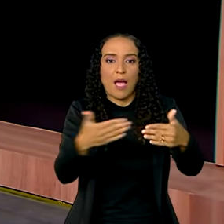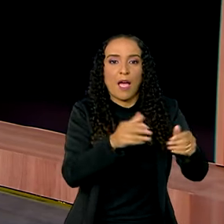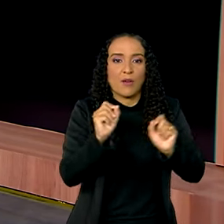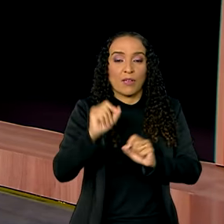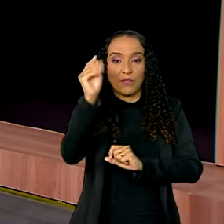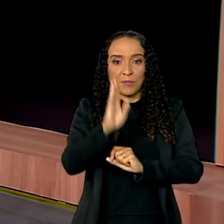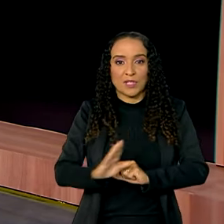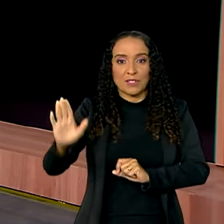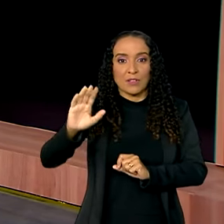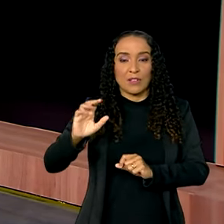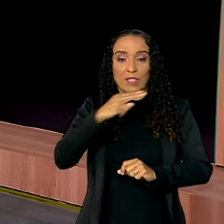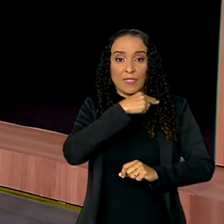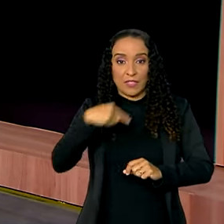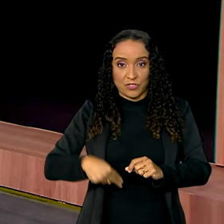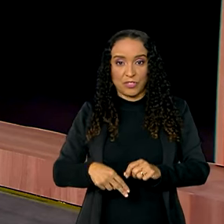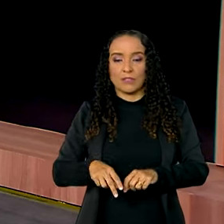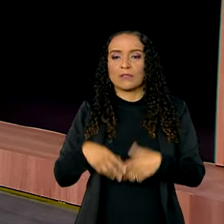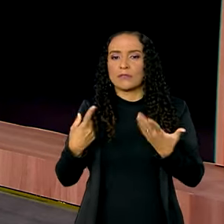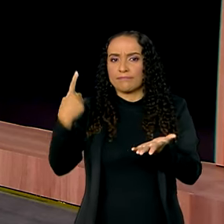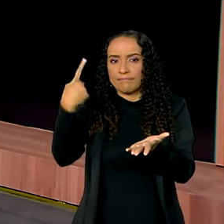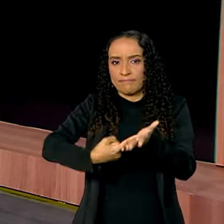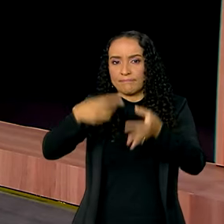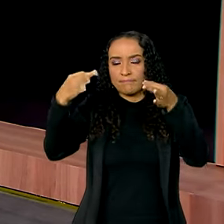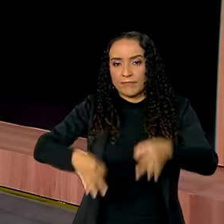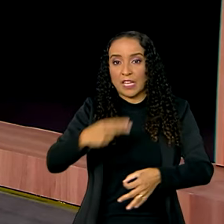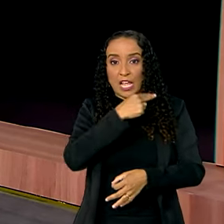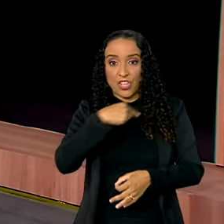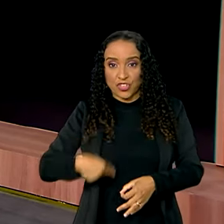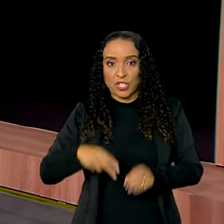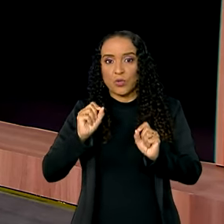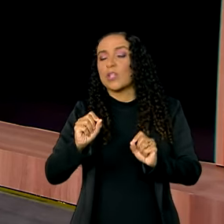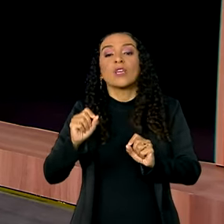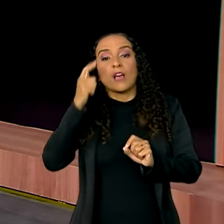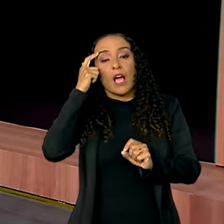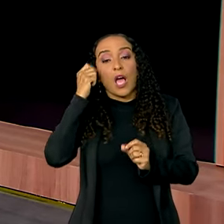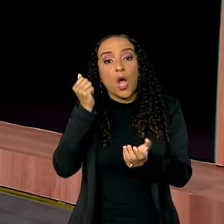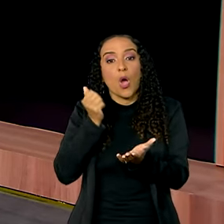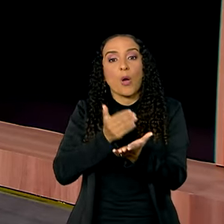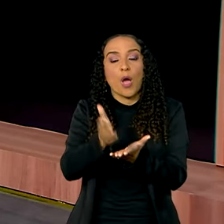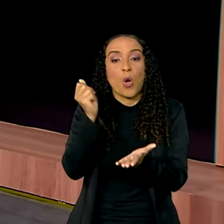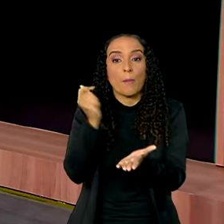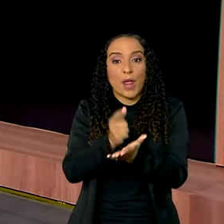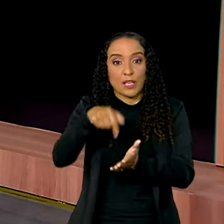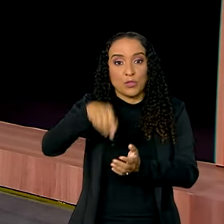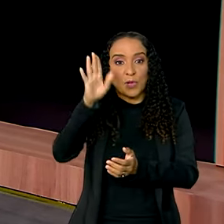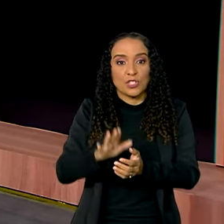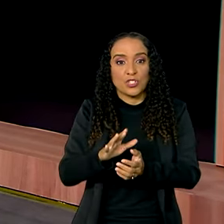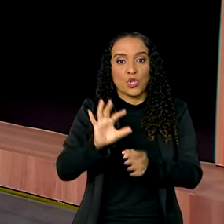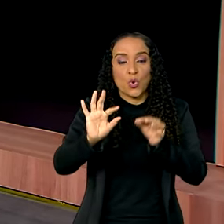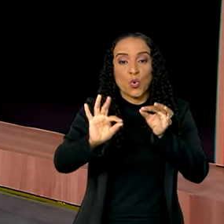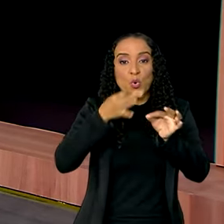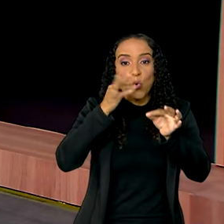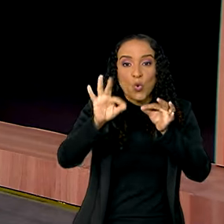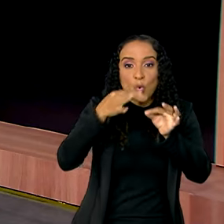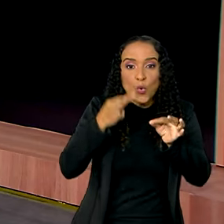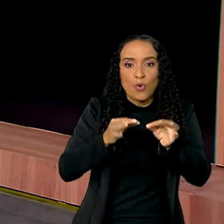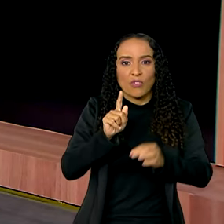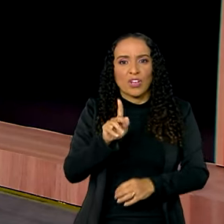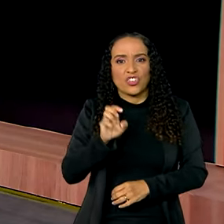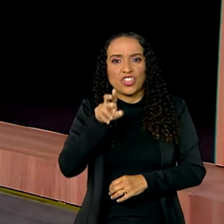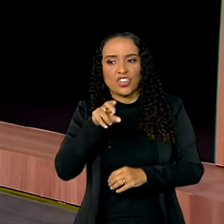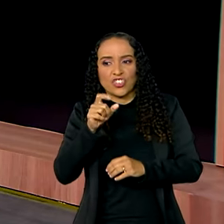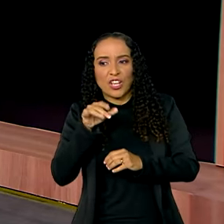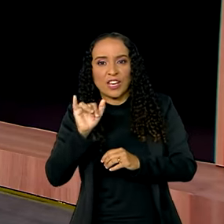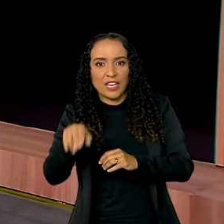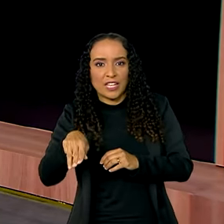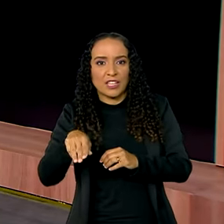no país asiático. Ficou acertado que a China vai passar a comprar do Brasil uvas frescas, gergelim,